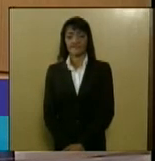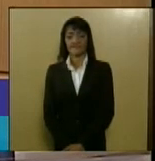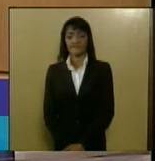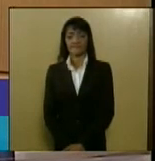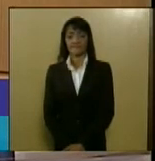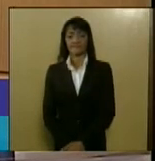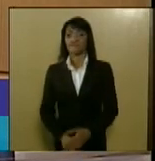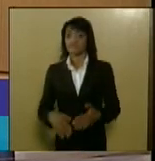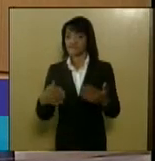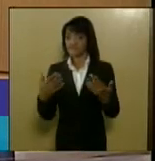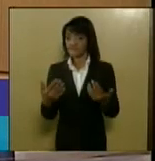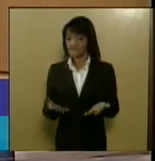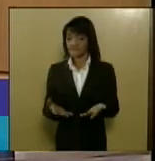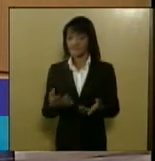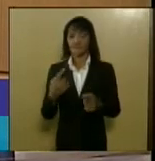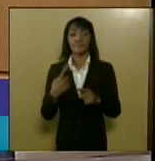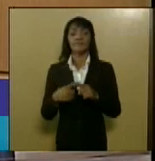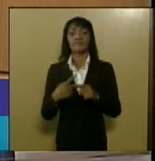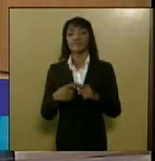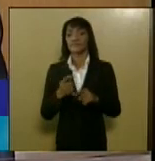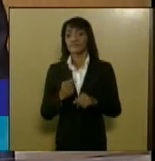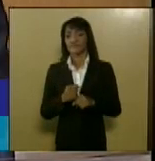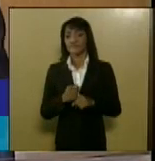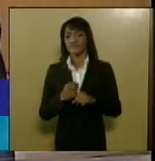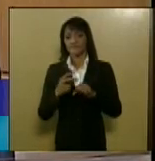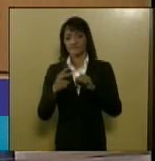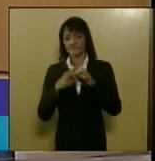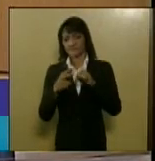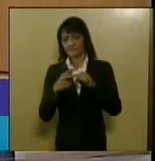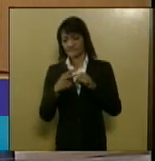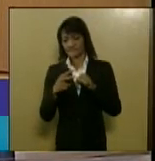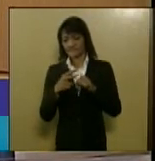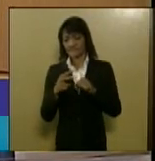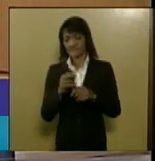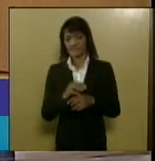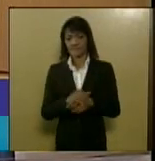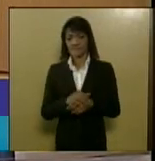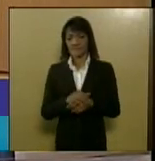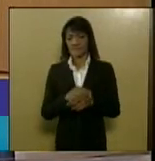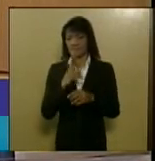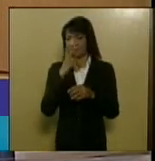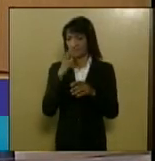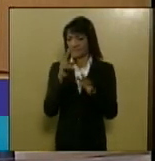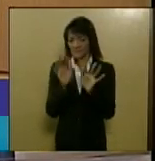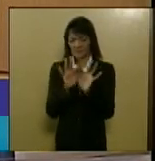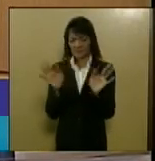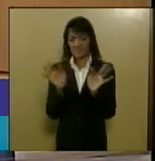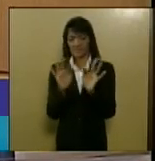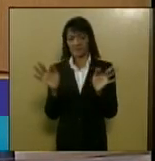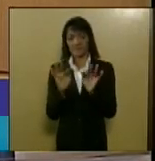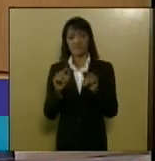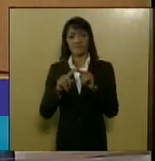agora por que o cigarro uma substância aparentemente pequena libera tantas substâncias